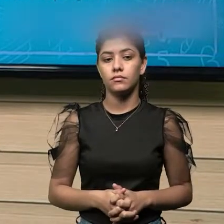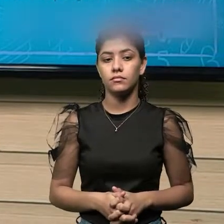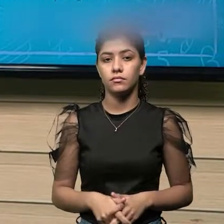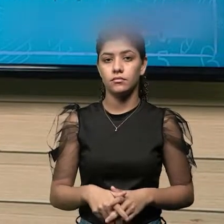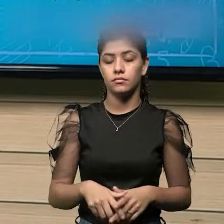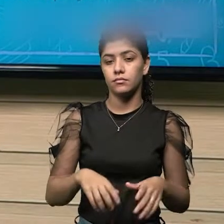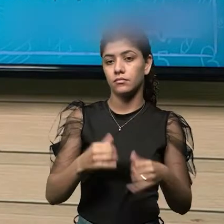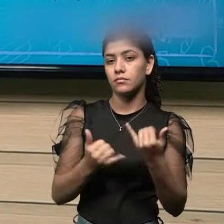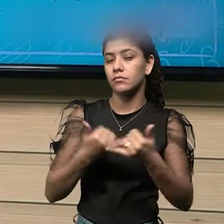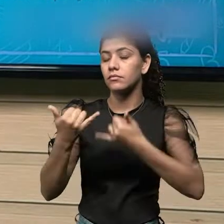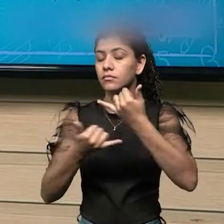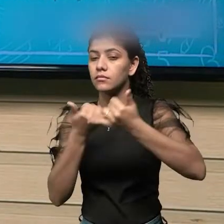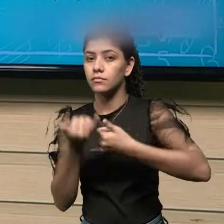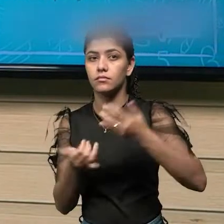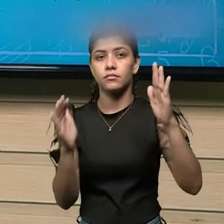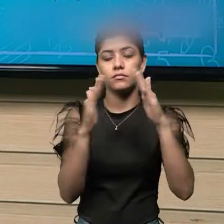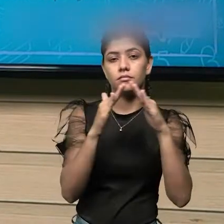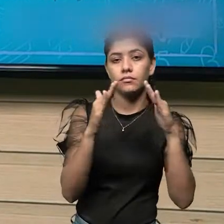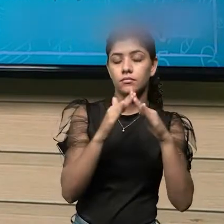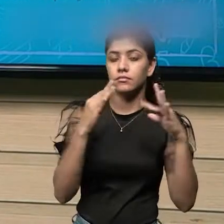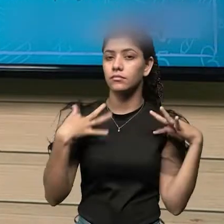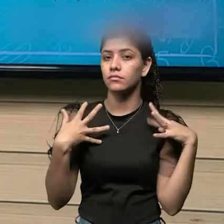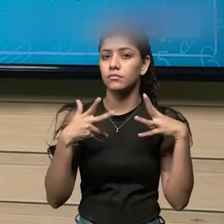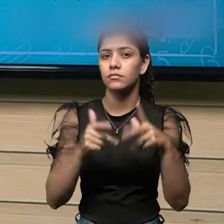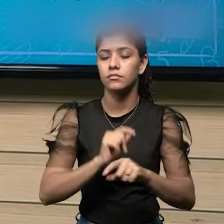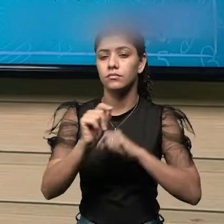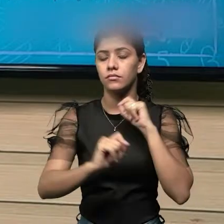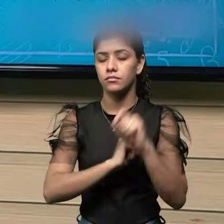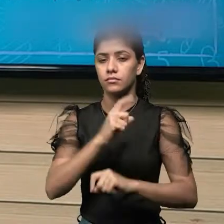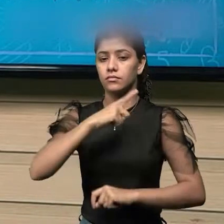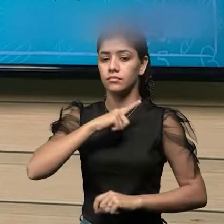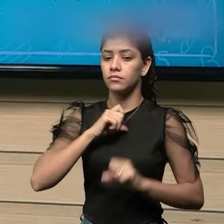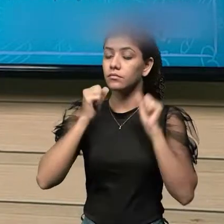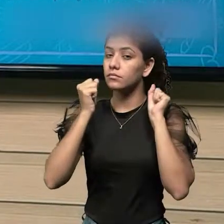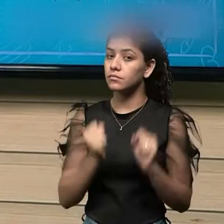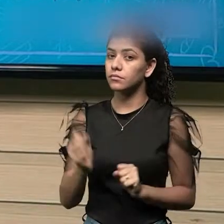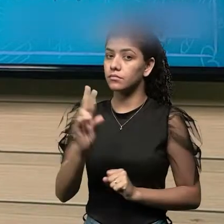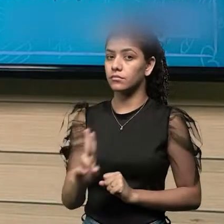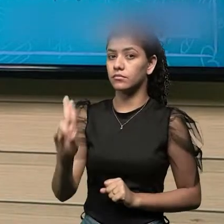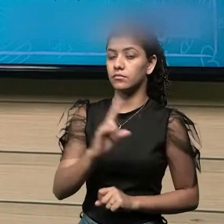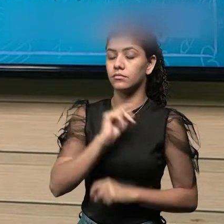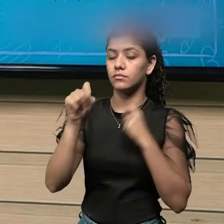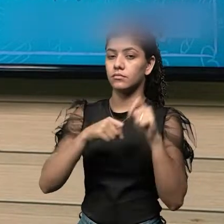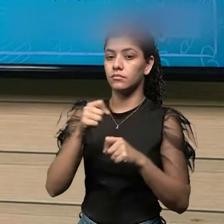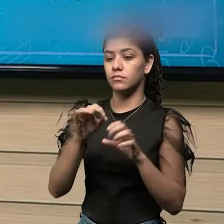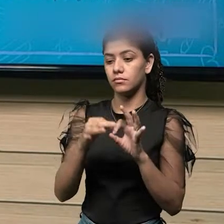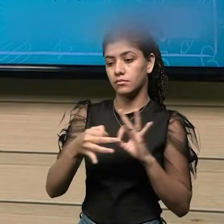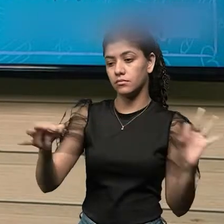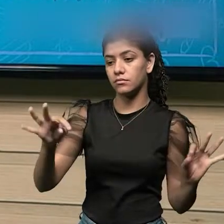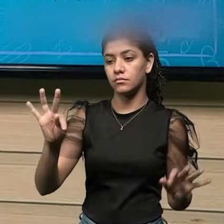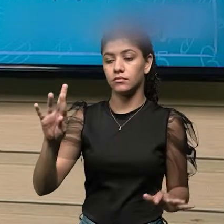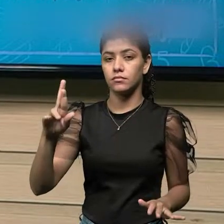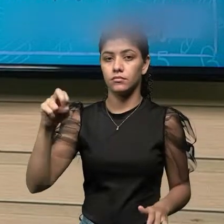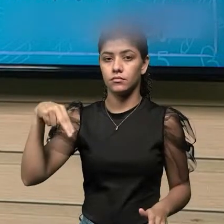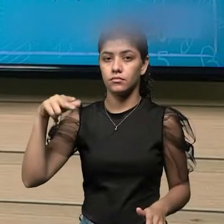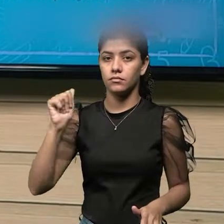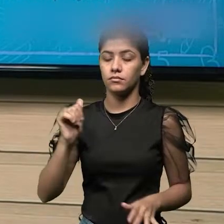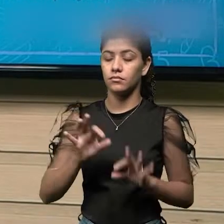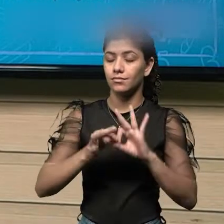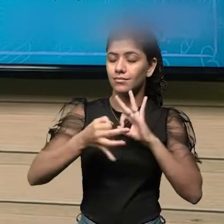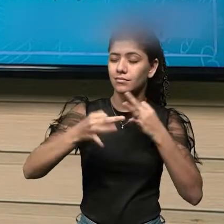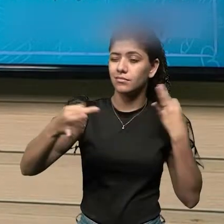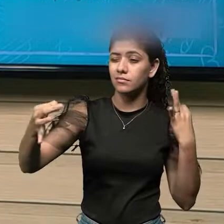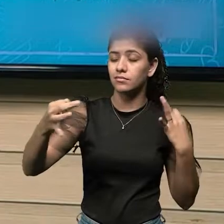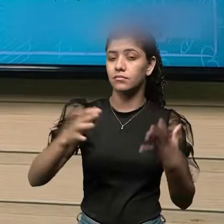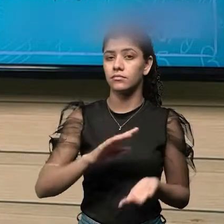uma residência. Então, tudo isso, ele pode utilizar com uma trena de longo alcance, mas as mais